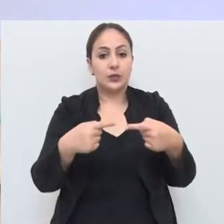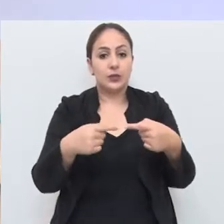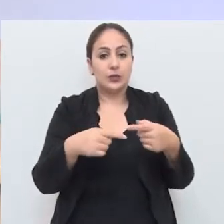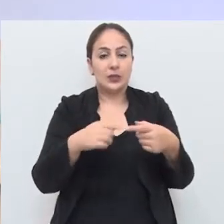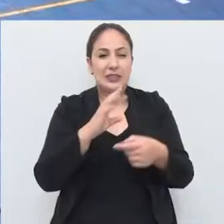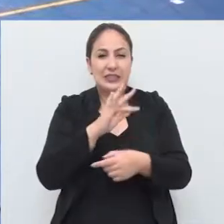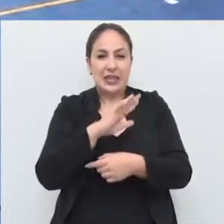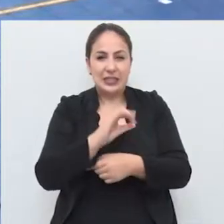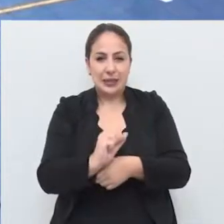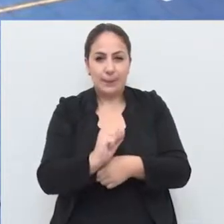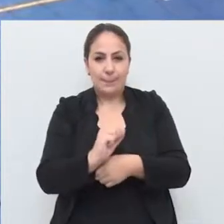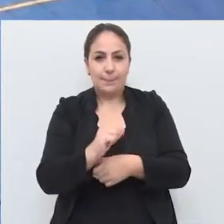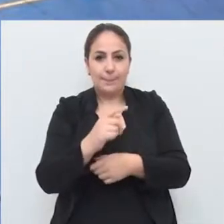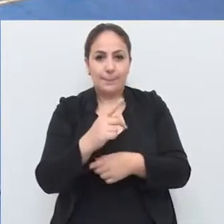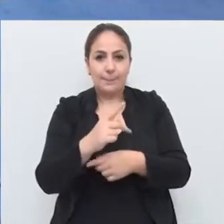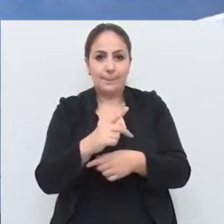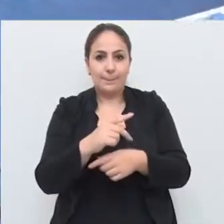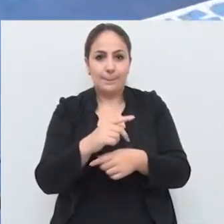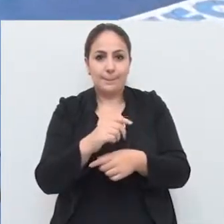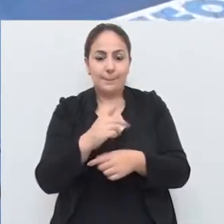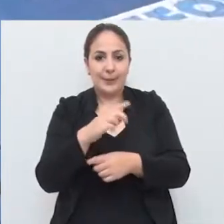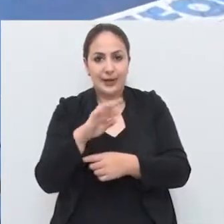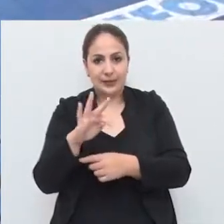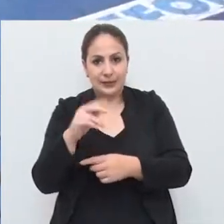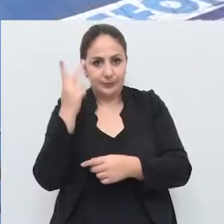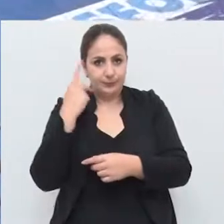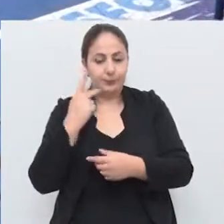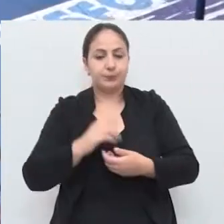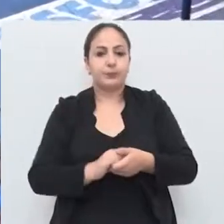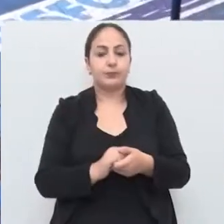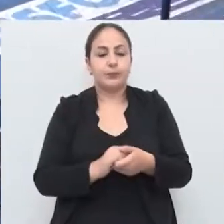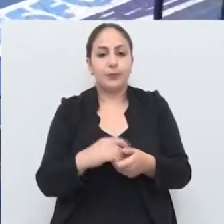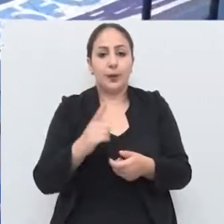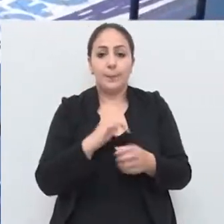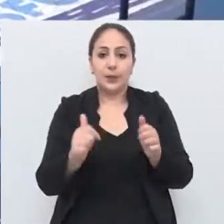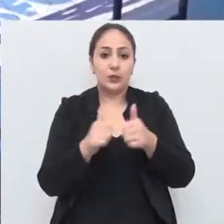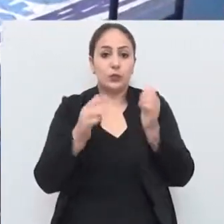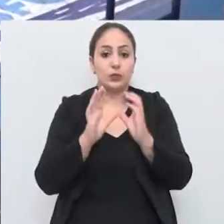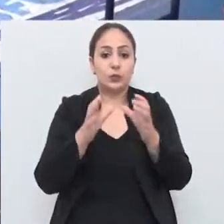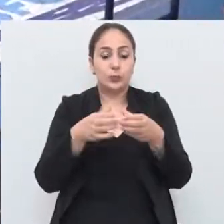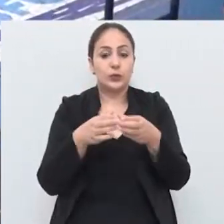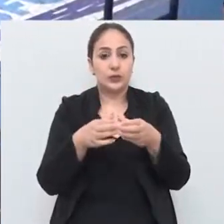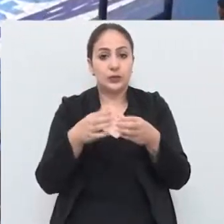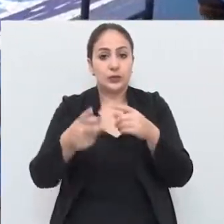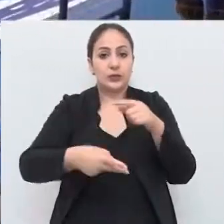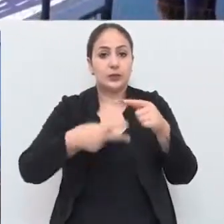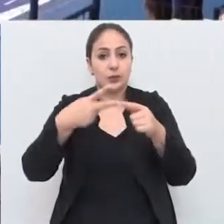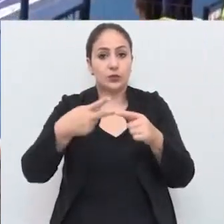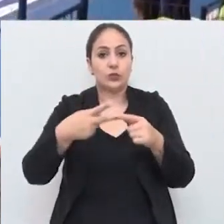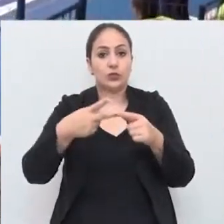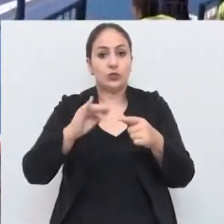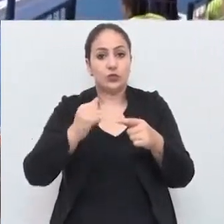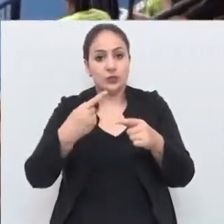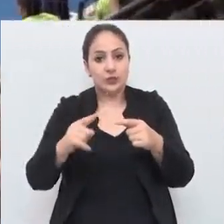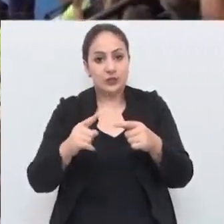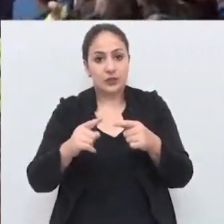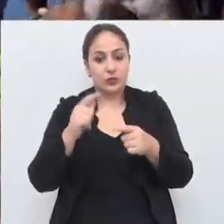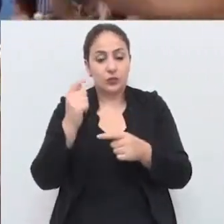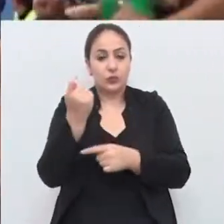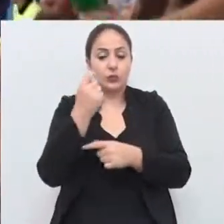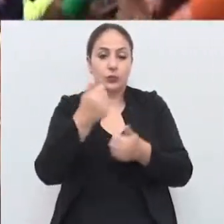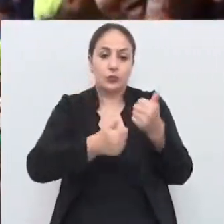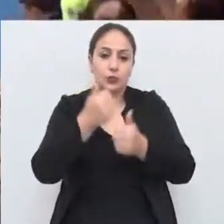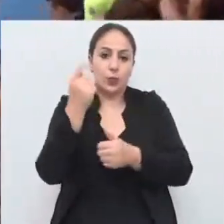Prata. O Passo Fundo está entre as quatro melhores equipes da segunda divisão do Futsal Gaúcho. No